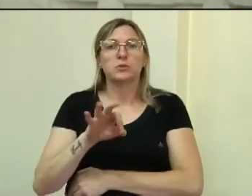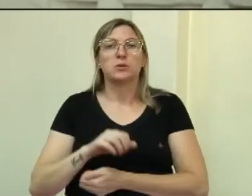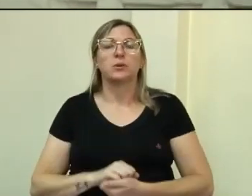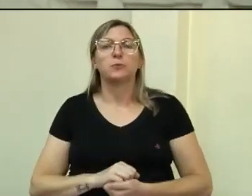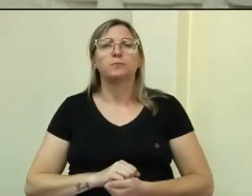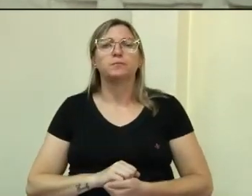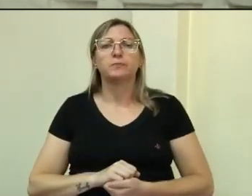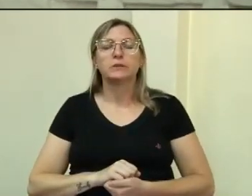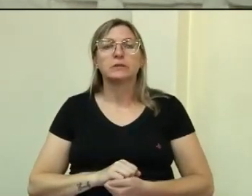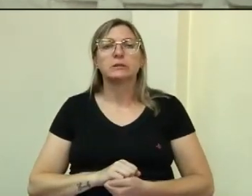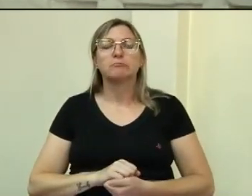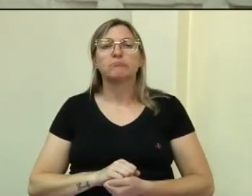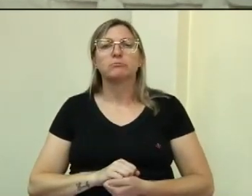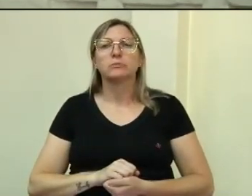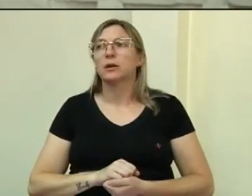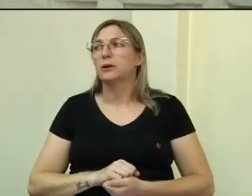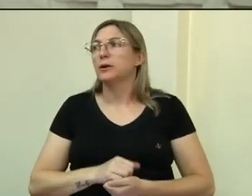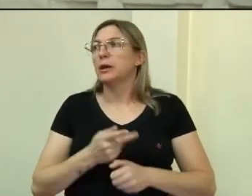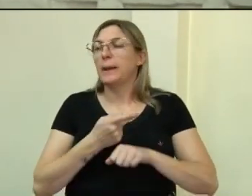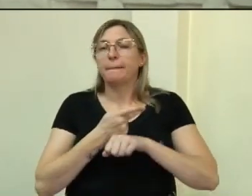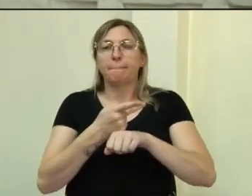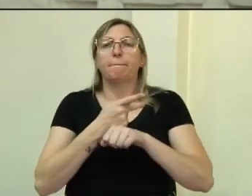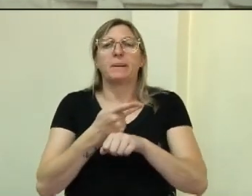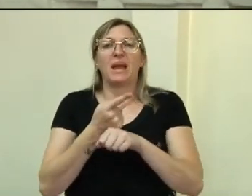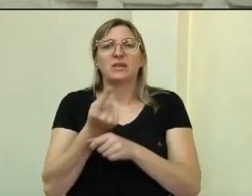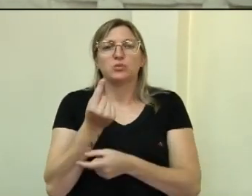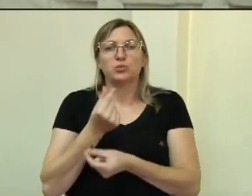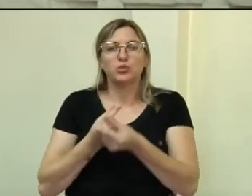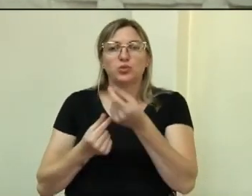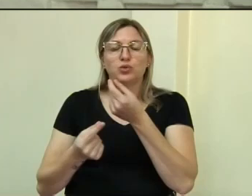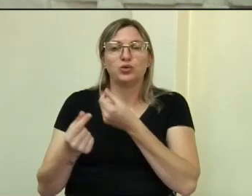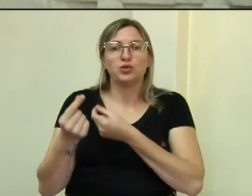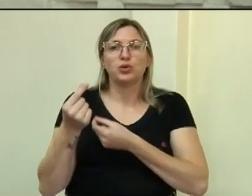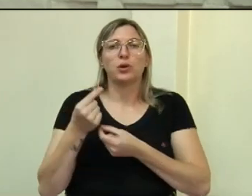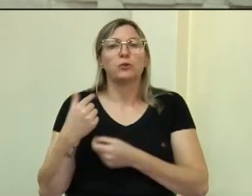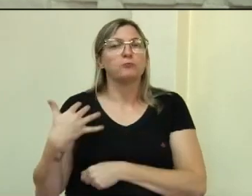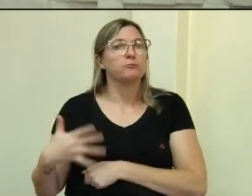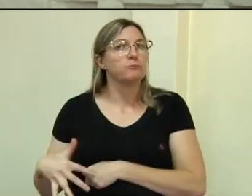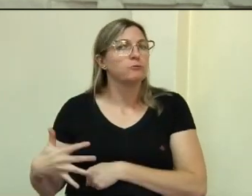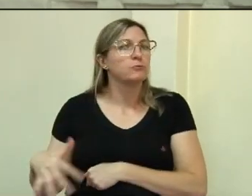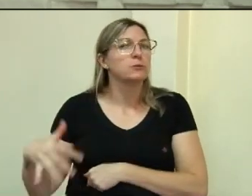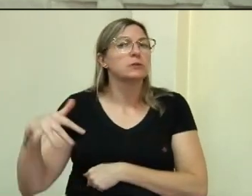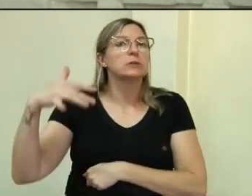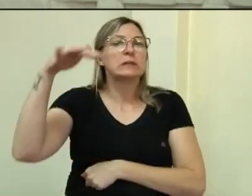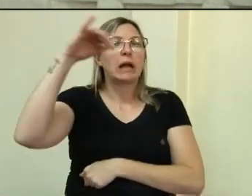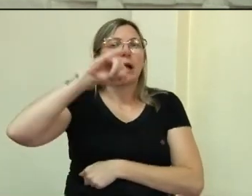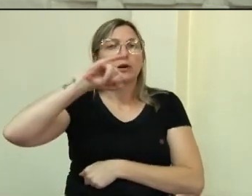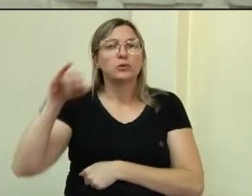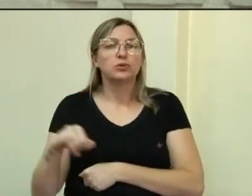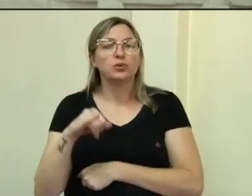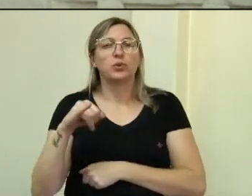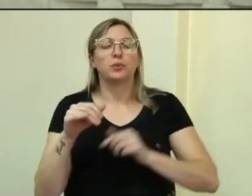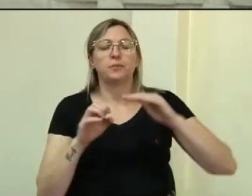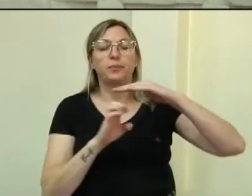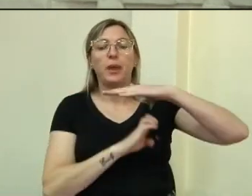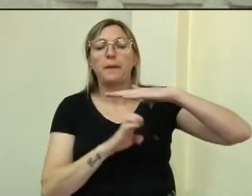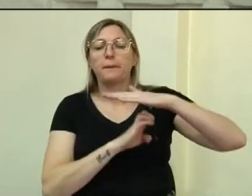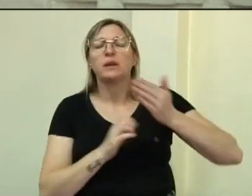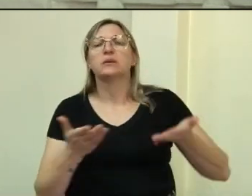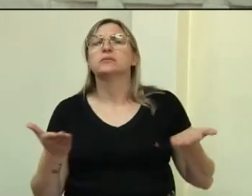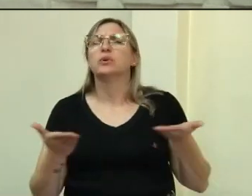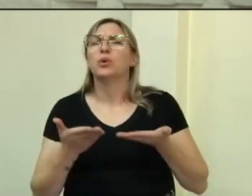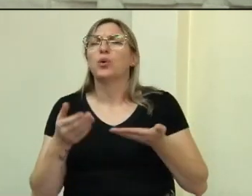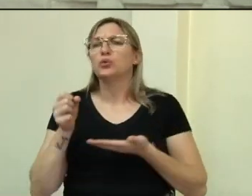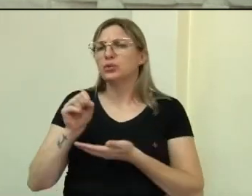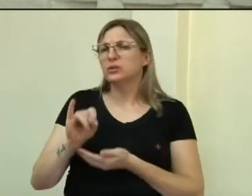vereador Nadir. E as empresas, hoje, se querem buscar o